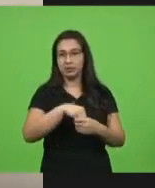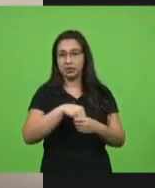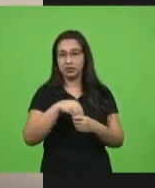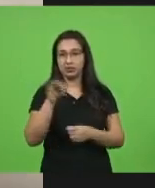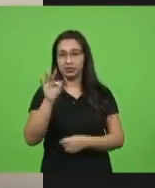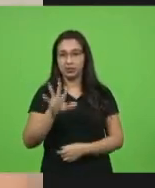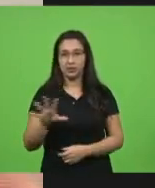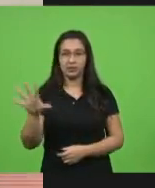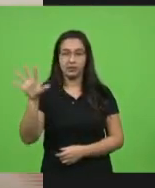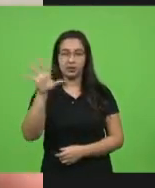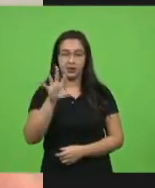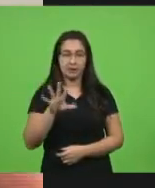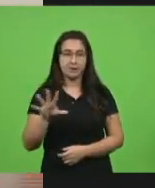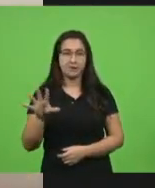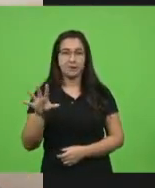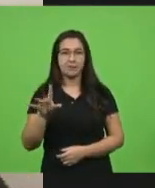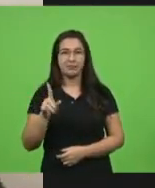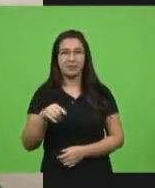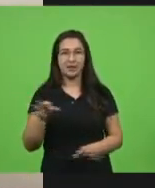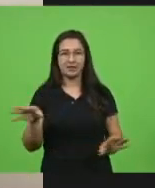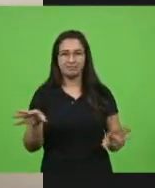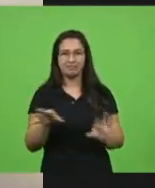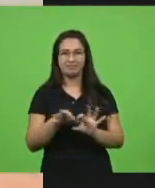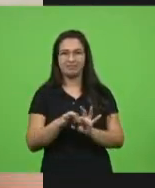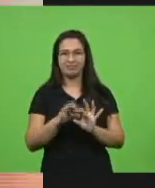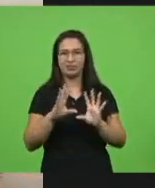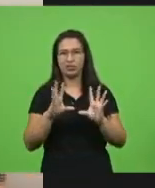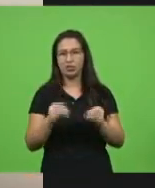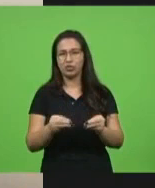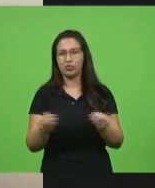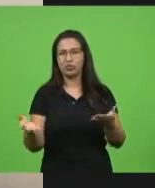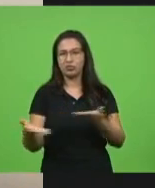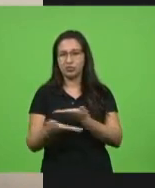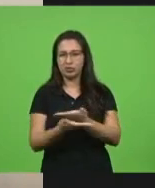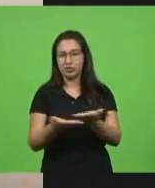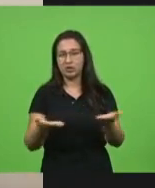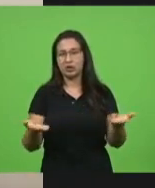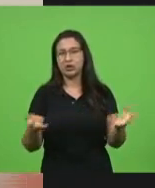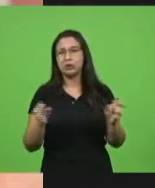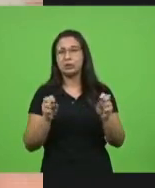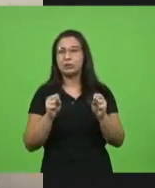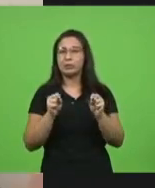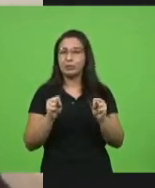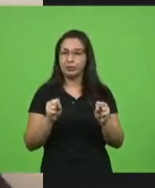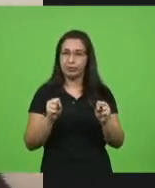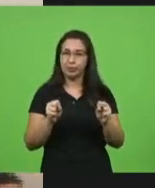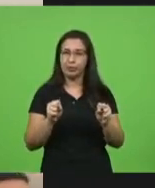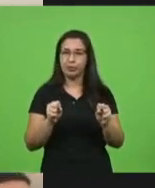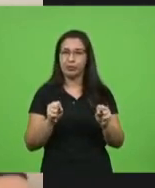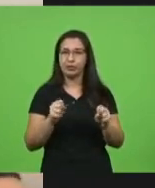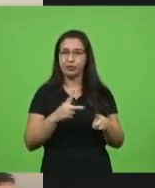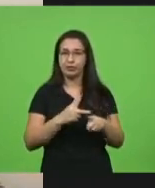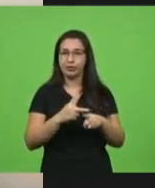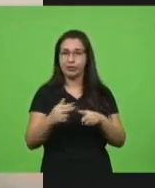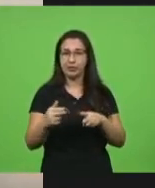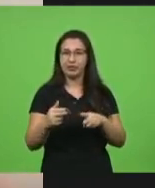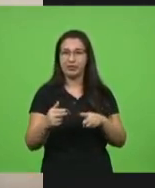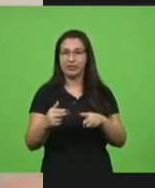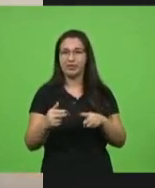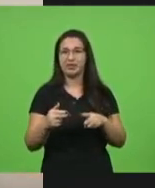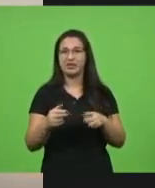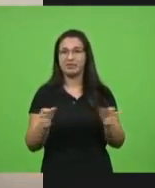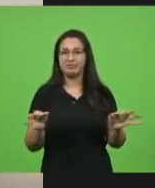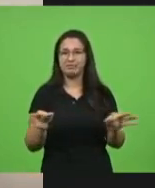Enfim, é um conjunto que deve se somar para que nós possamos sair o mais rápido possível